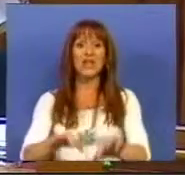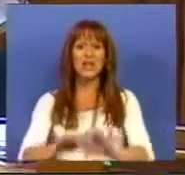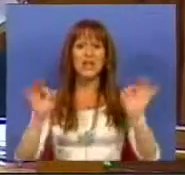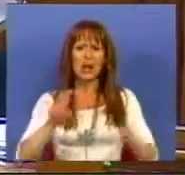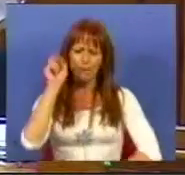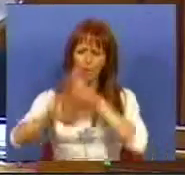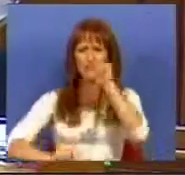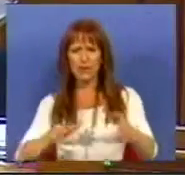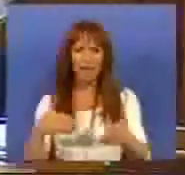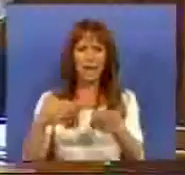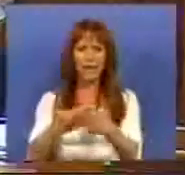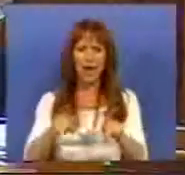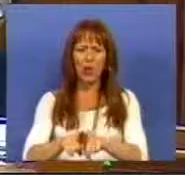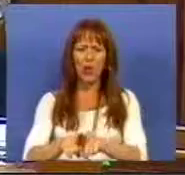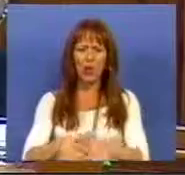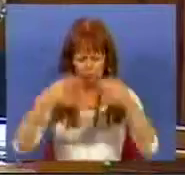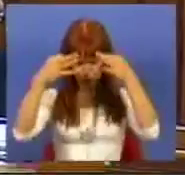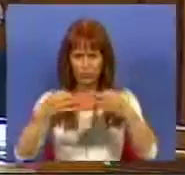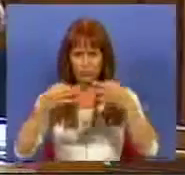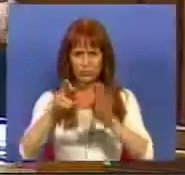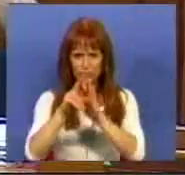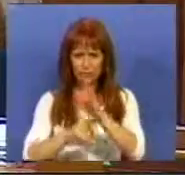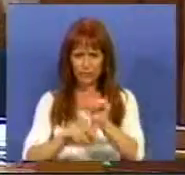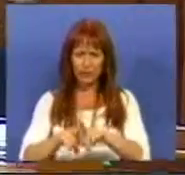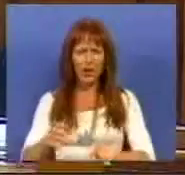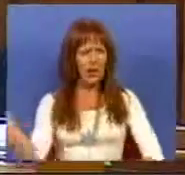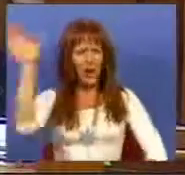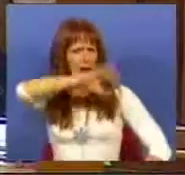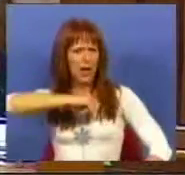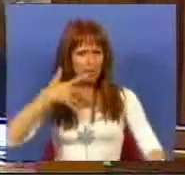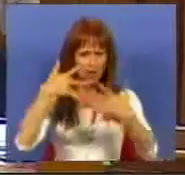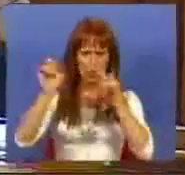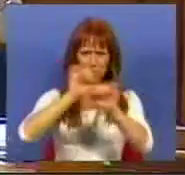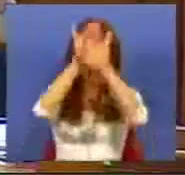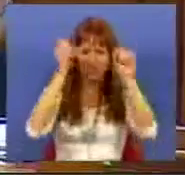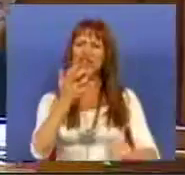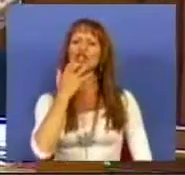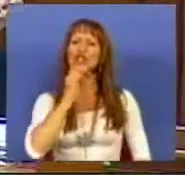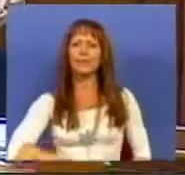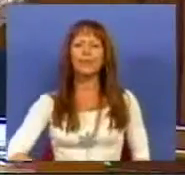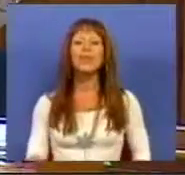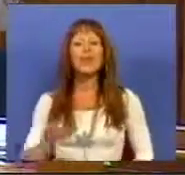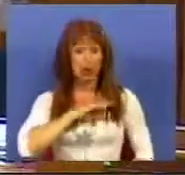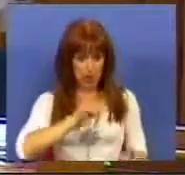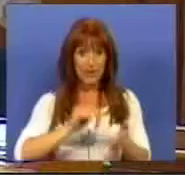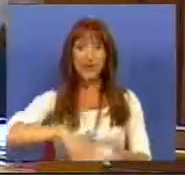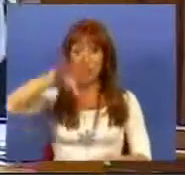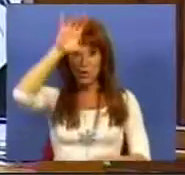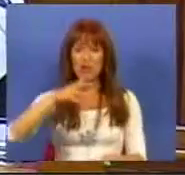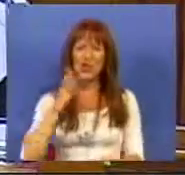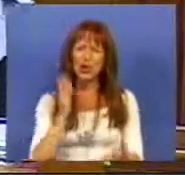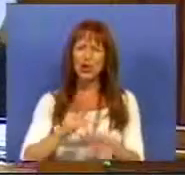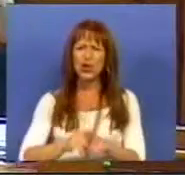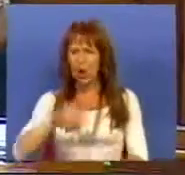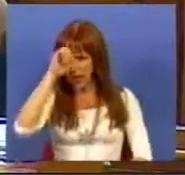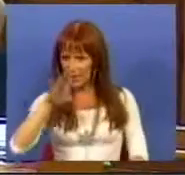modernizador, disciplinador, campeão da transparência e do rigor. Senhor Secretário de Estado, só